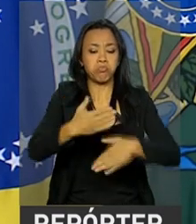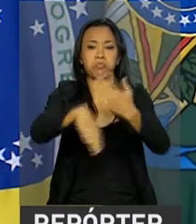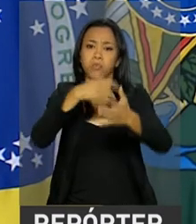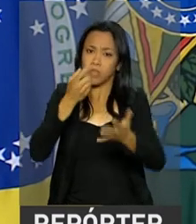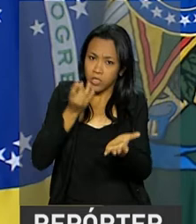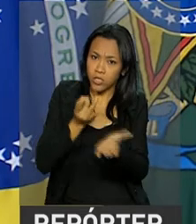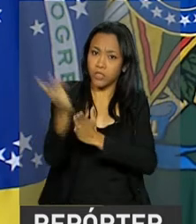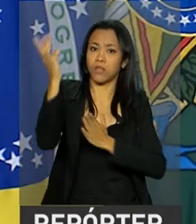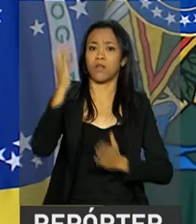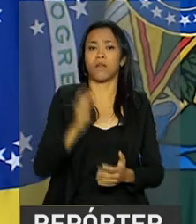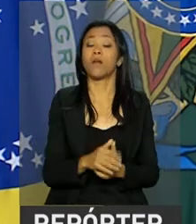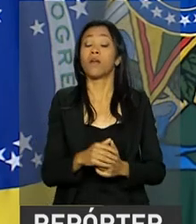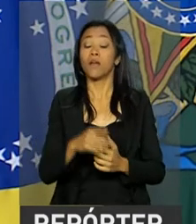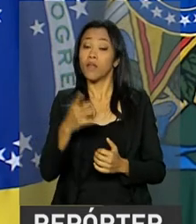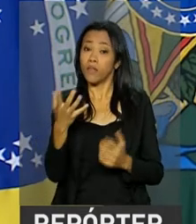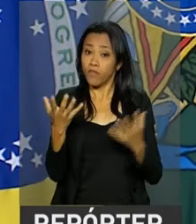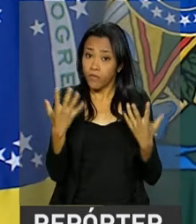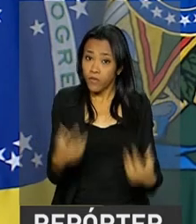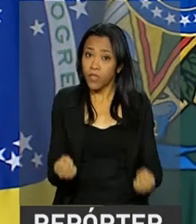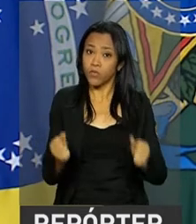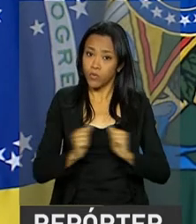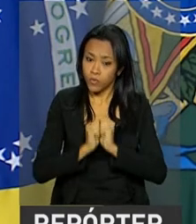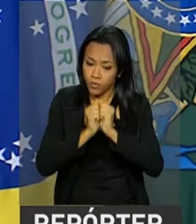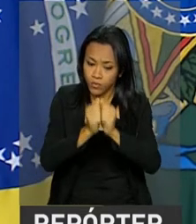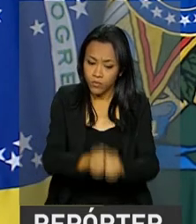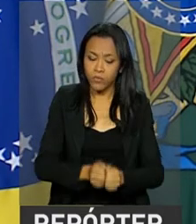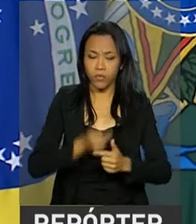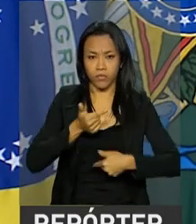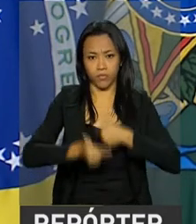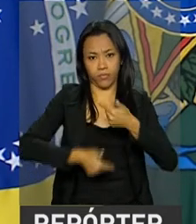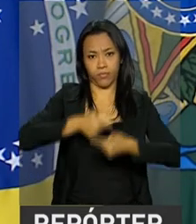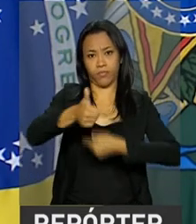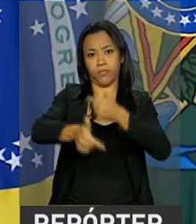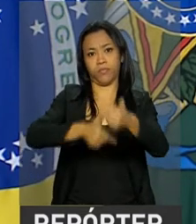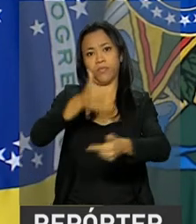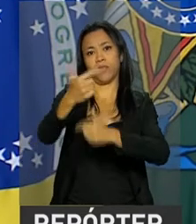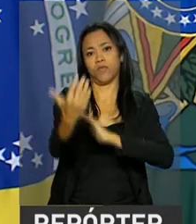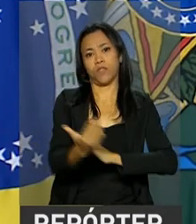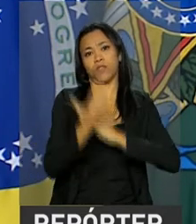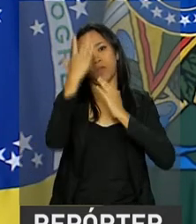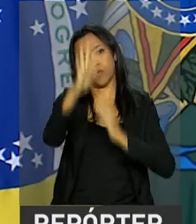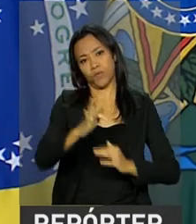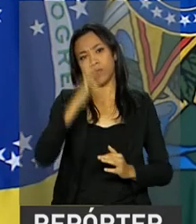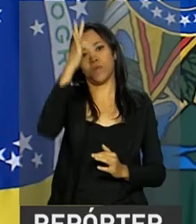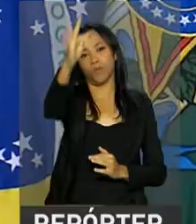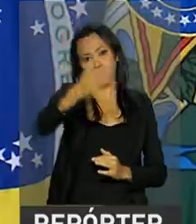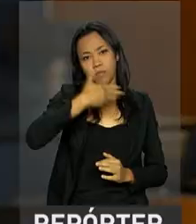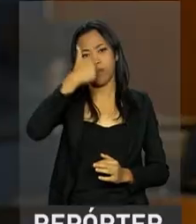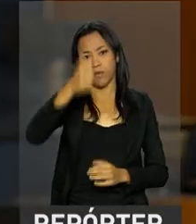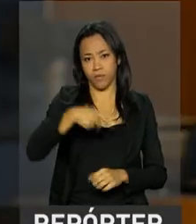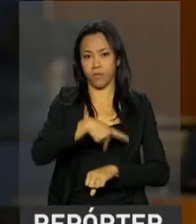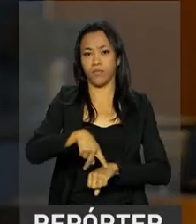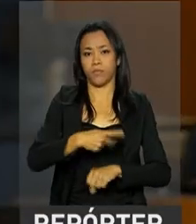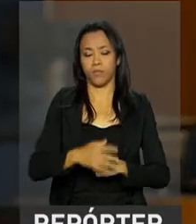ponte que nos conduzirá ao grande futuro que o Brasil merece.